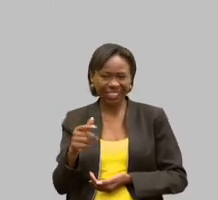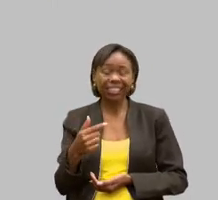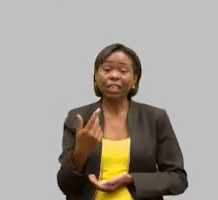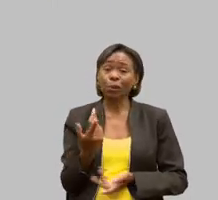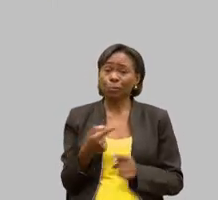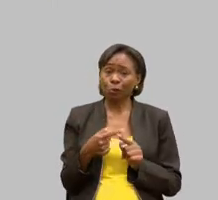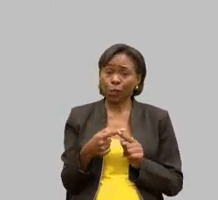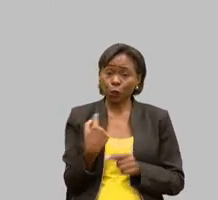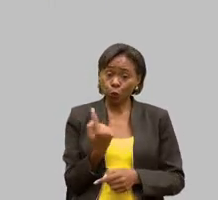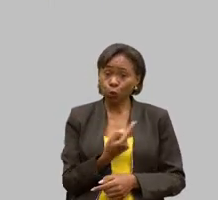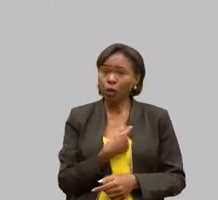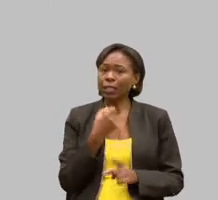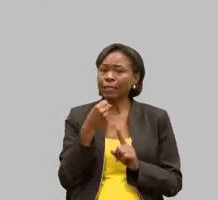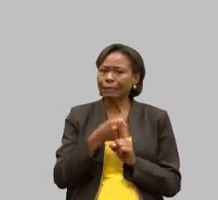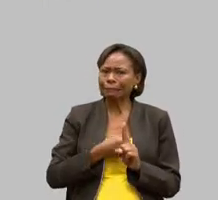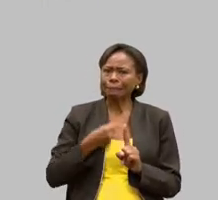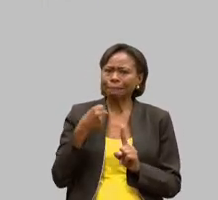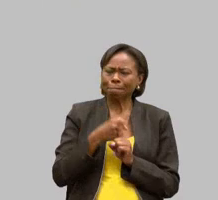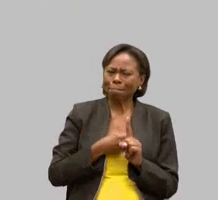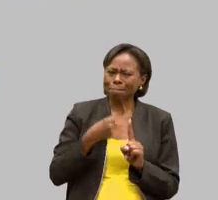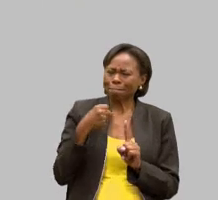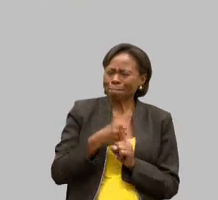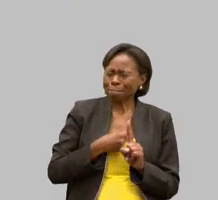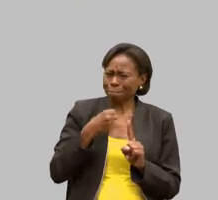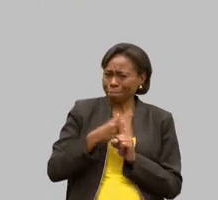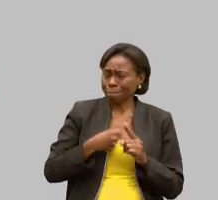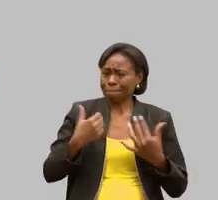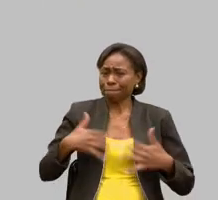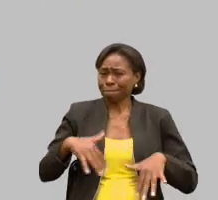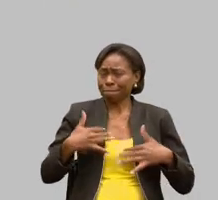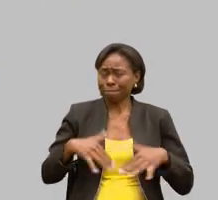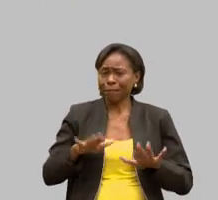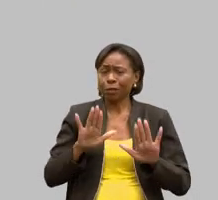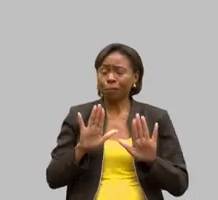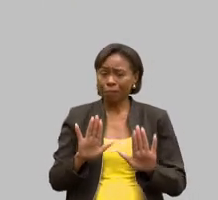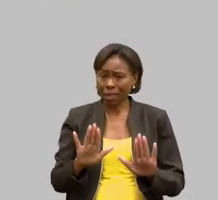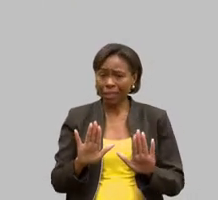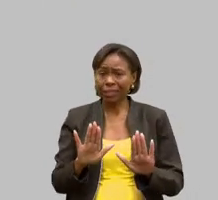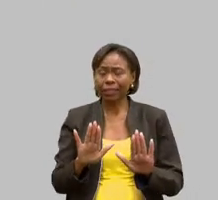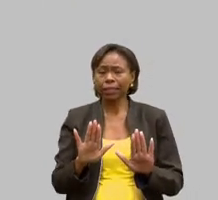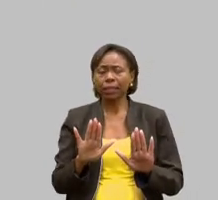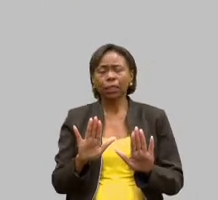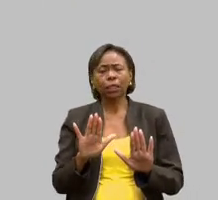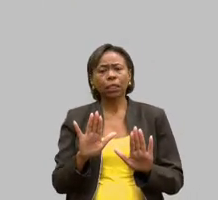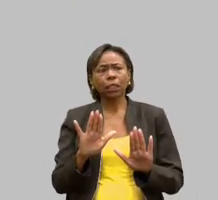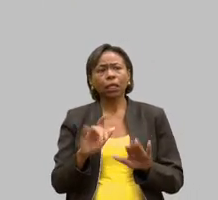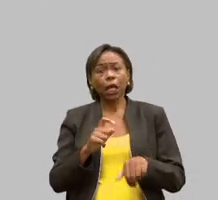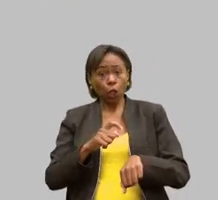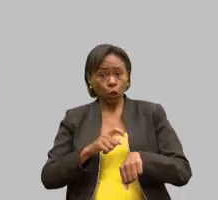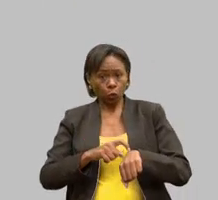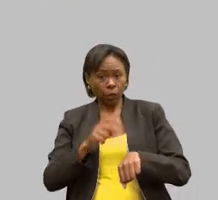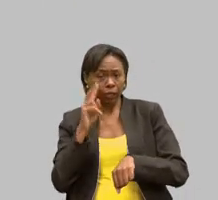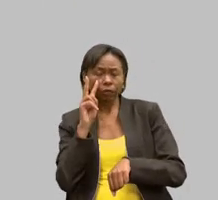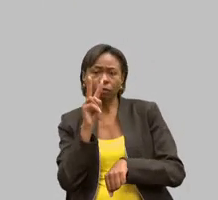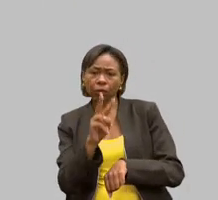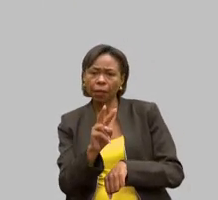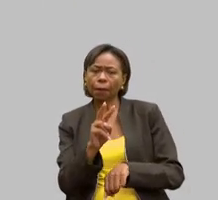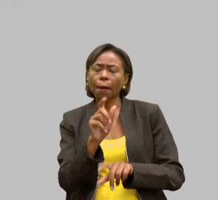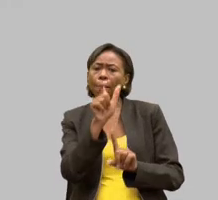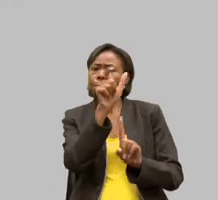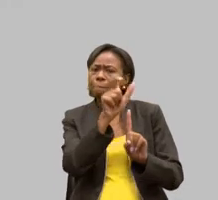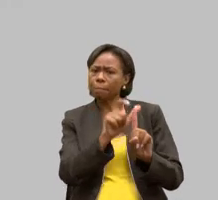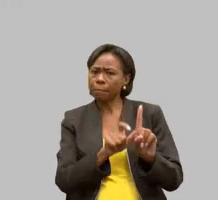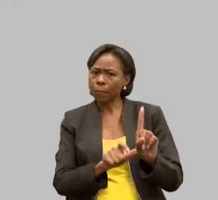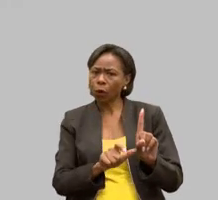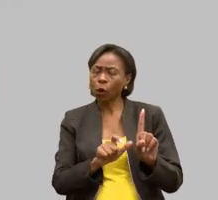mas quando a gente ouve deputados uma pessoa como a do Alisson